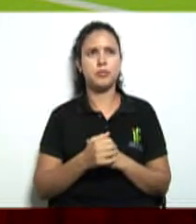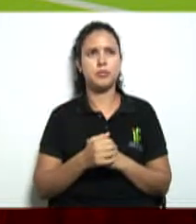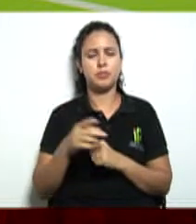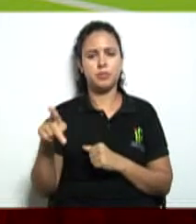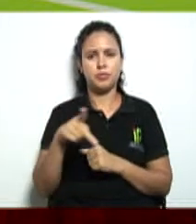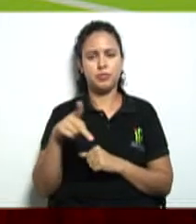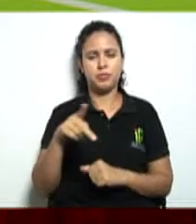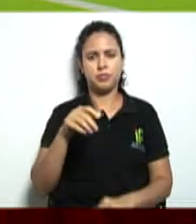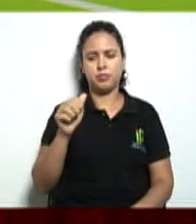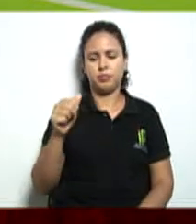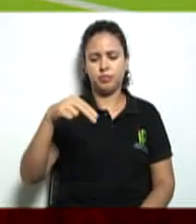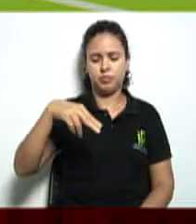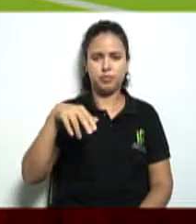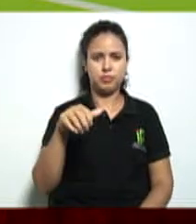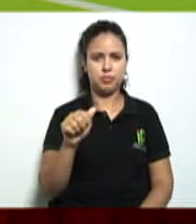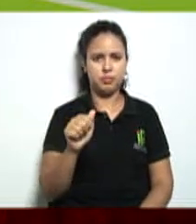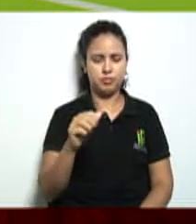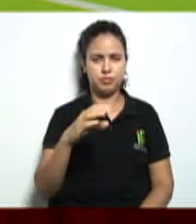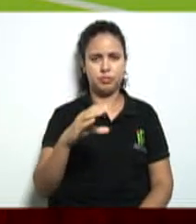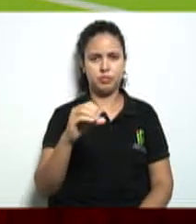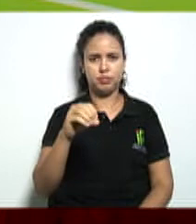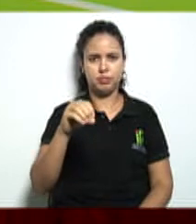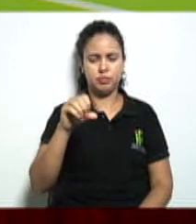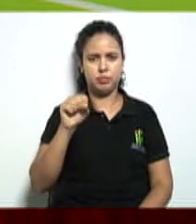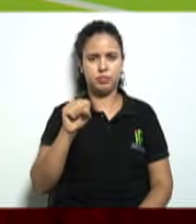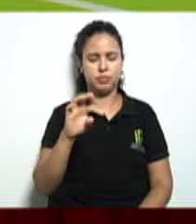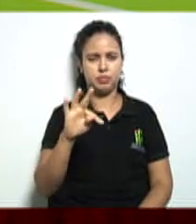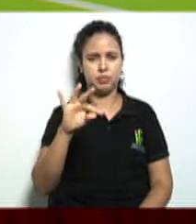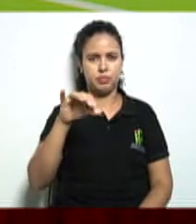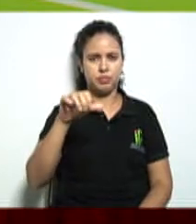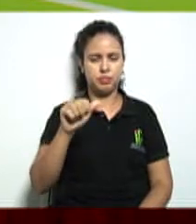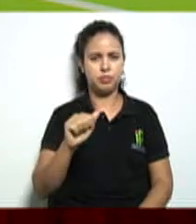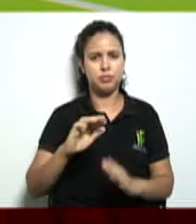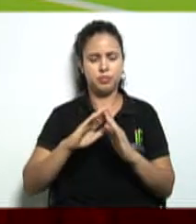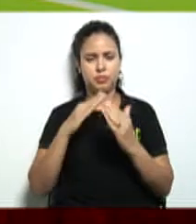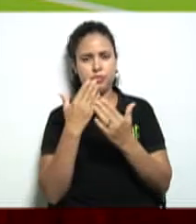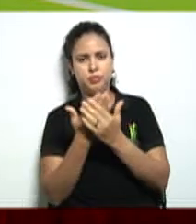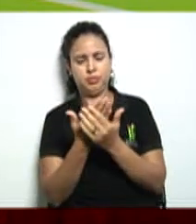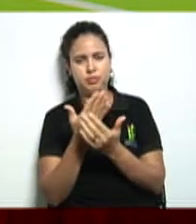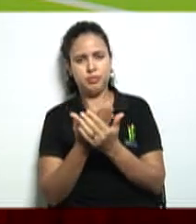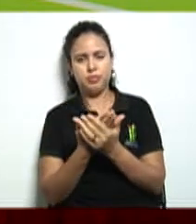Ana Costa lá da escola vamos ver aqui o nome da escola